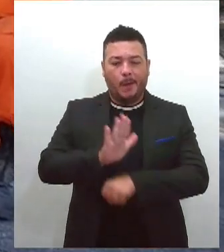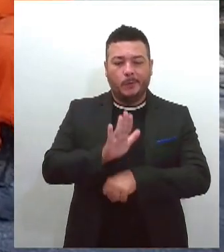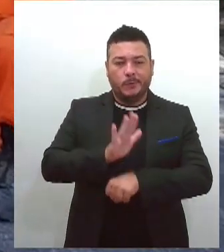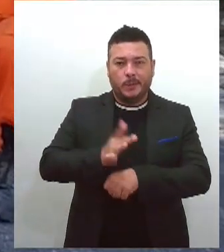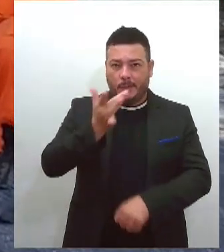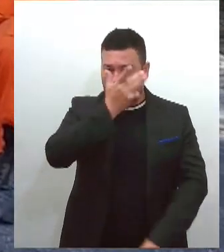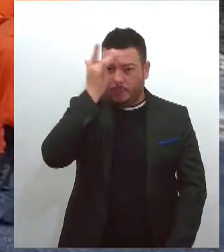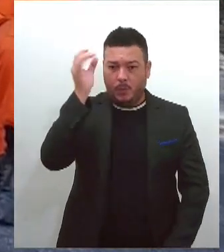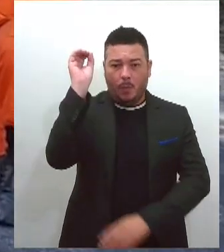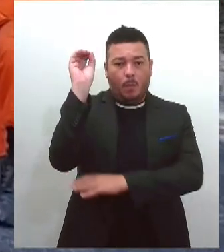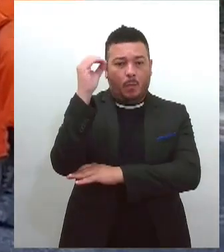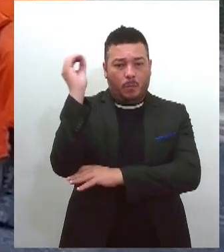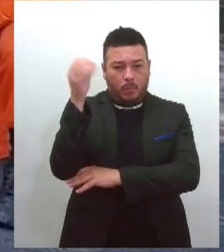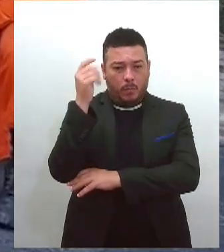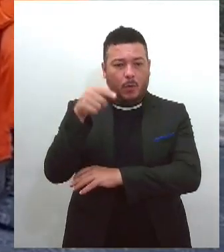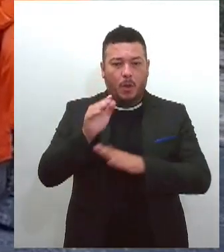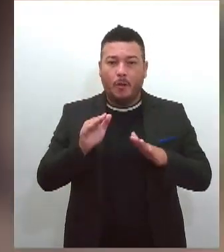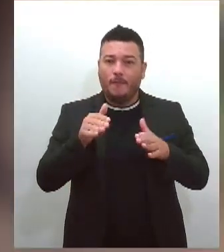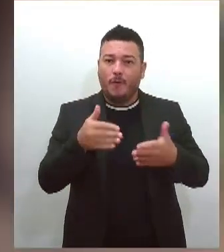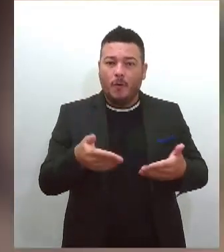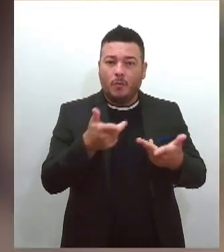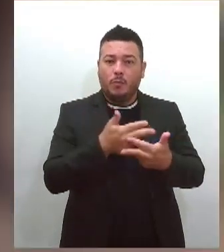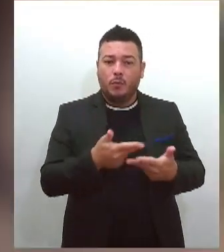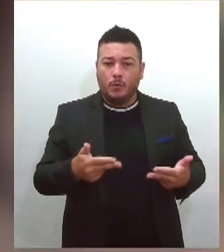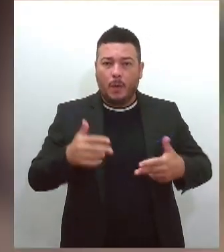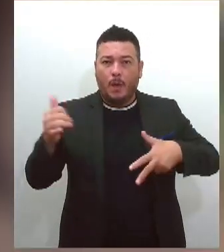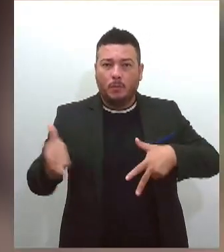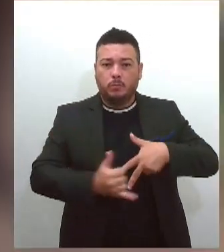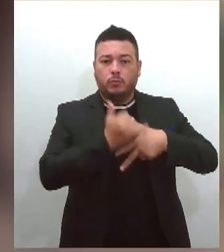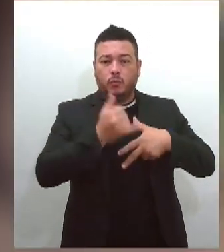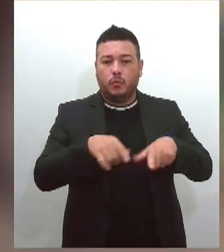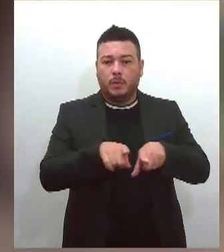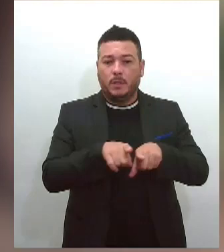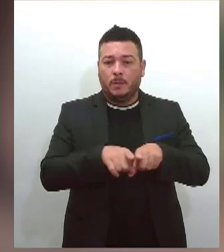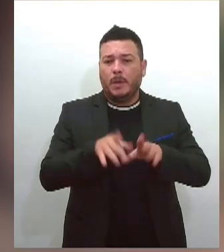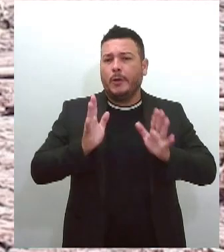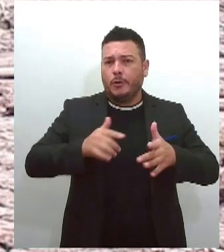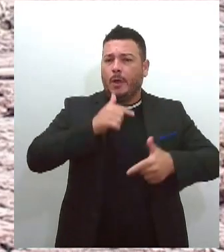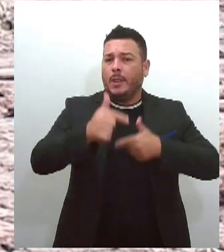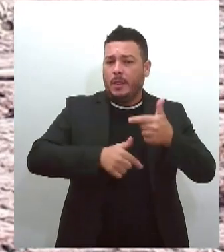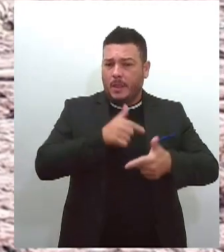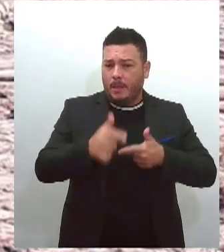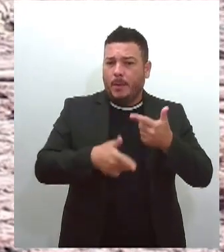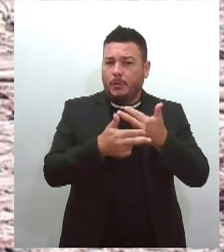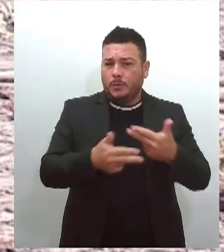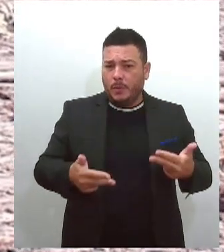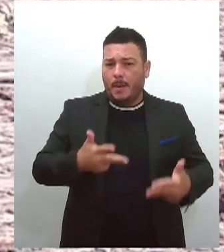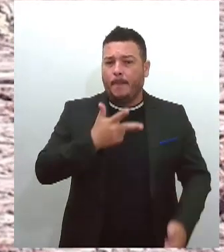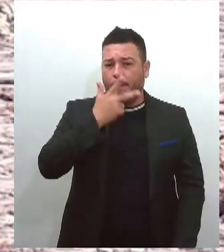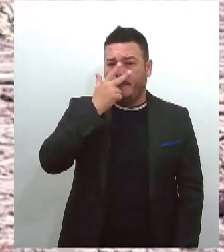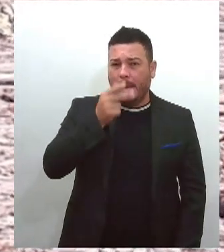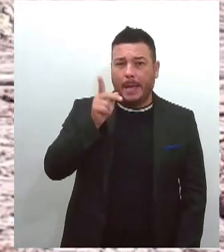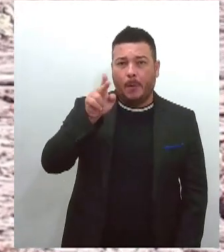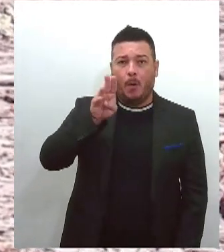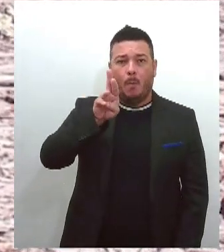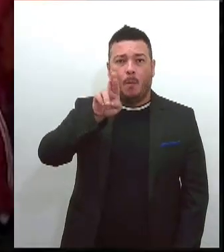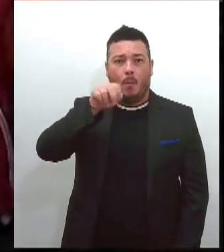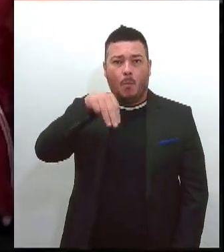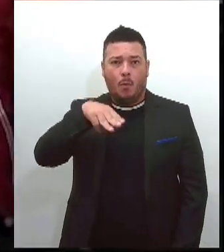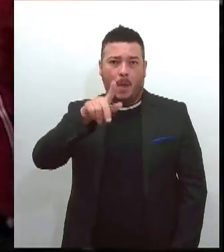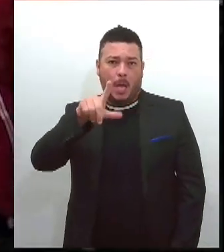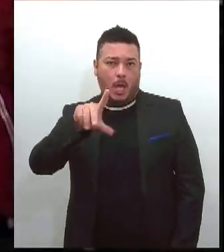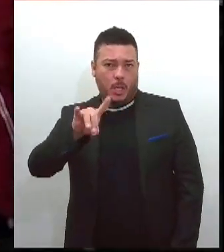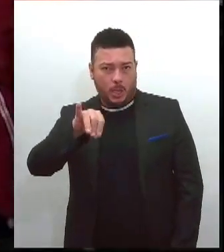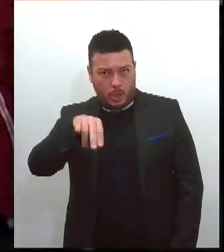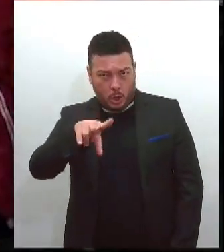especialistas em situações de catástrofes e já atuaram em situações similares, como Brumadinho em Minas Gerais. Nossa